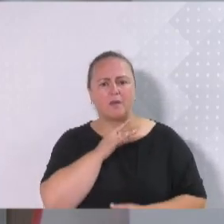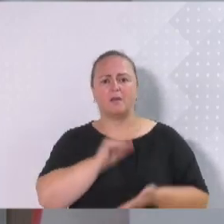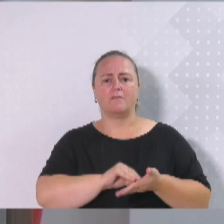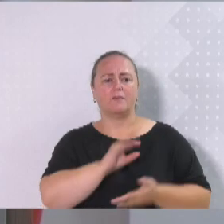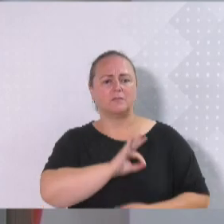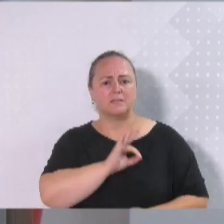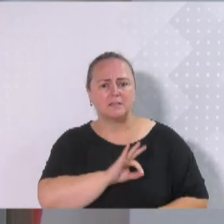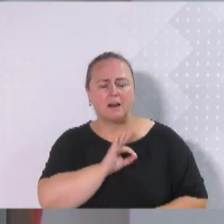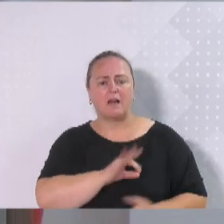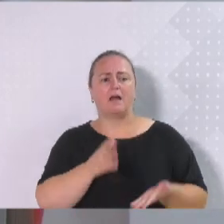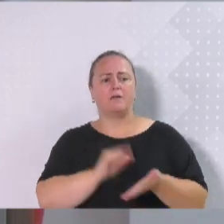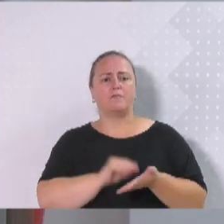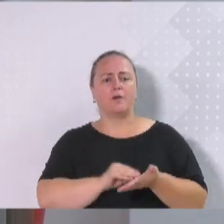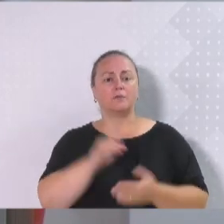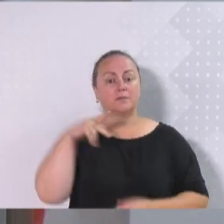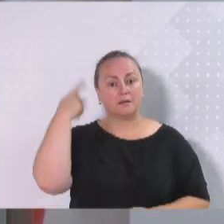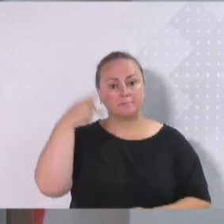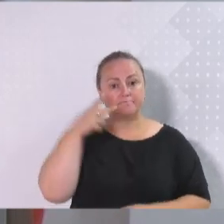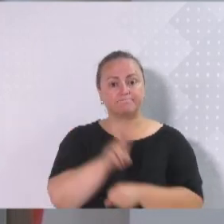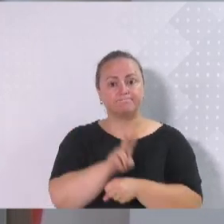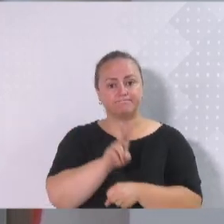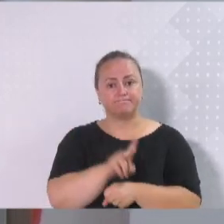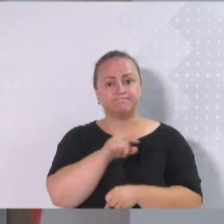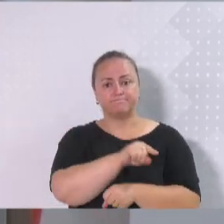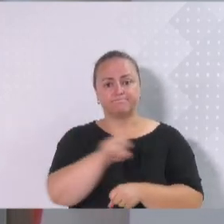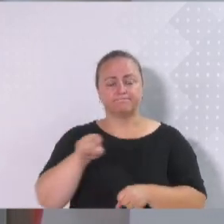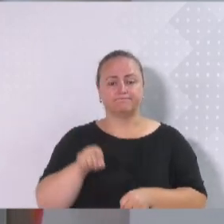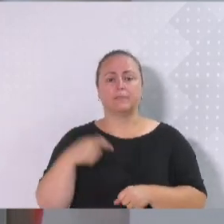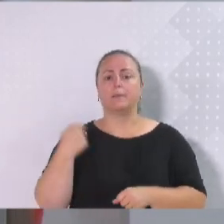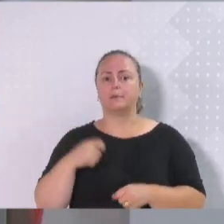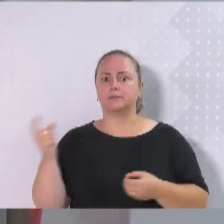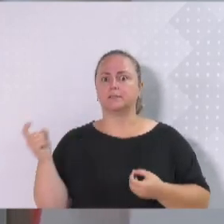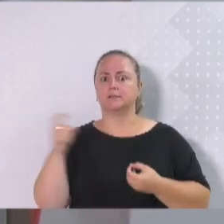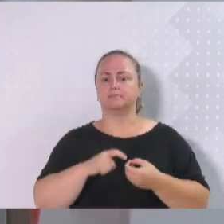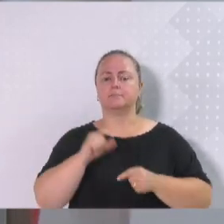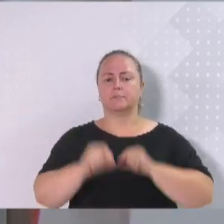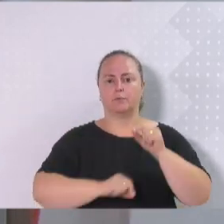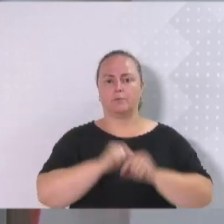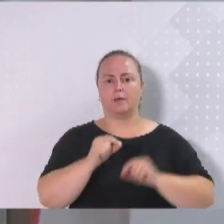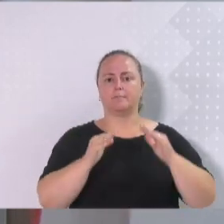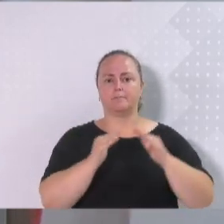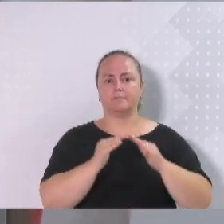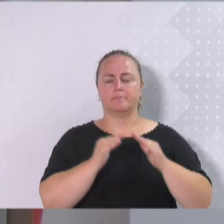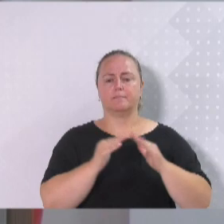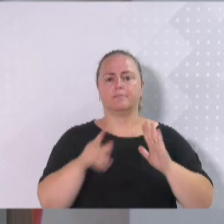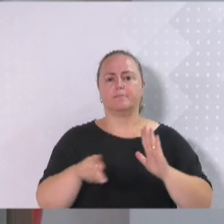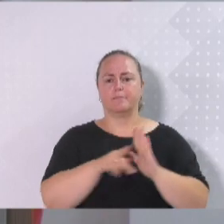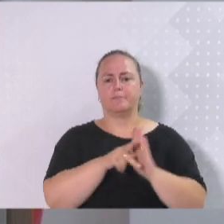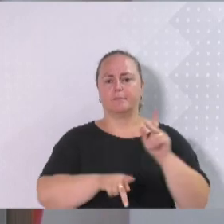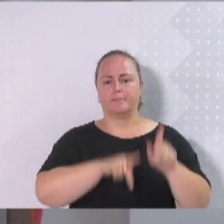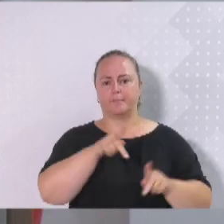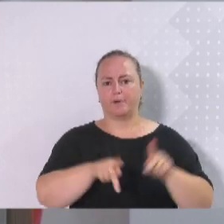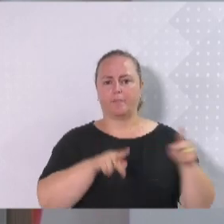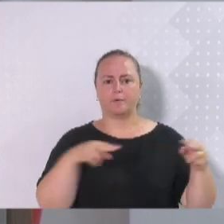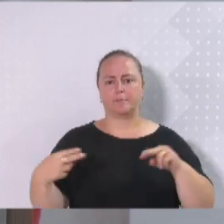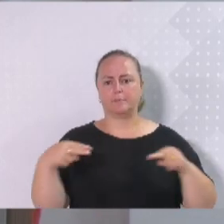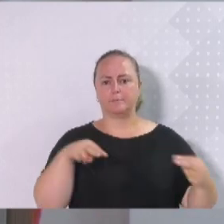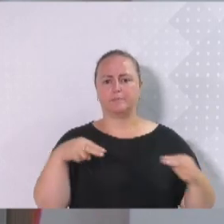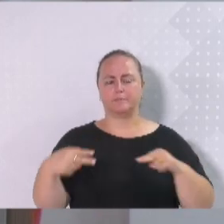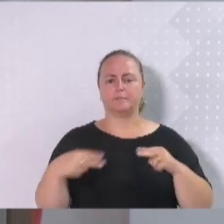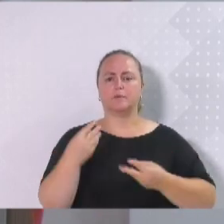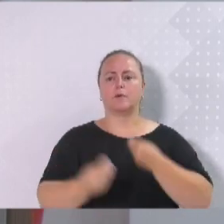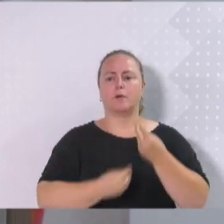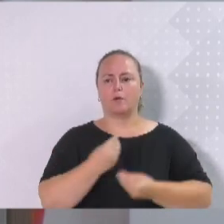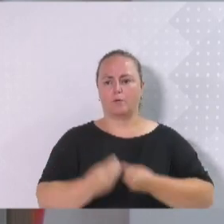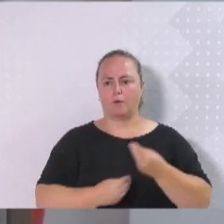Retomar urgentemente a política de moradia popular, com uma nova perspectiva de participação, que não